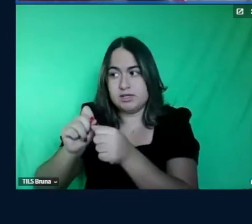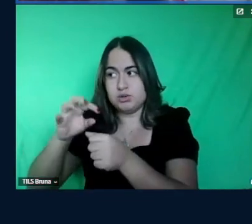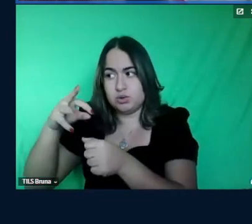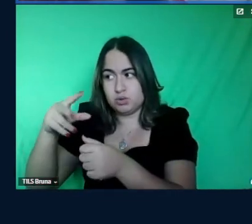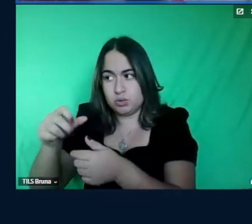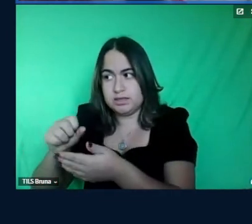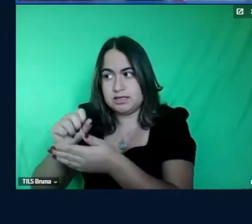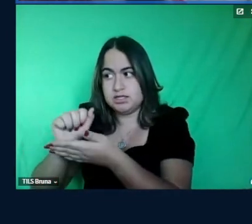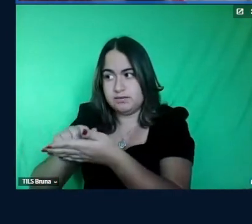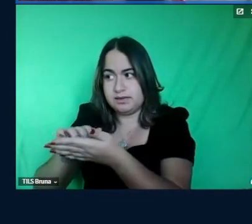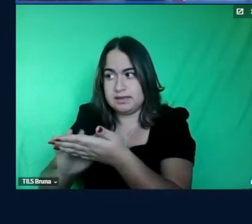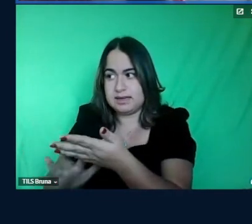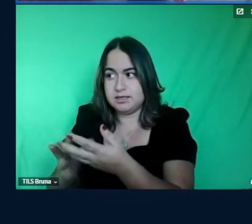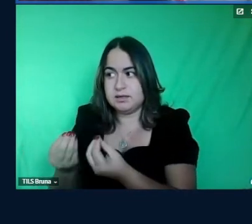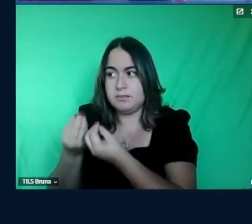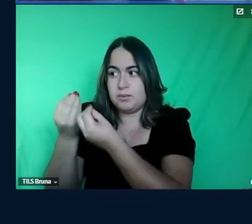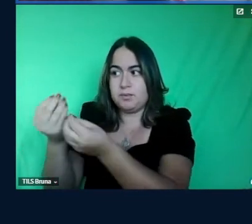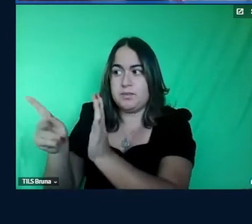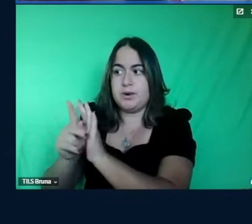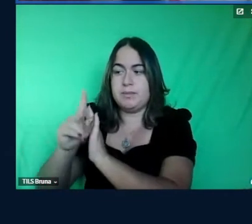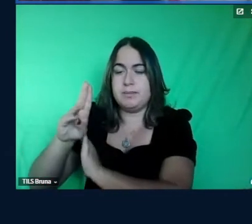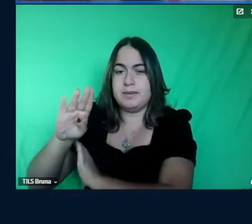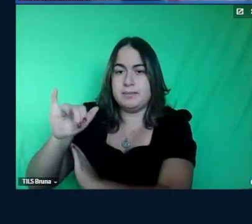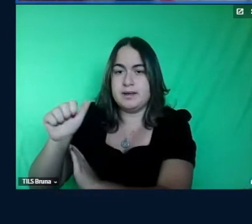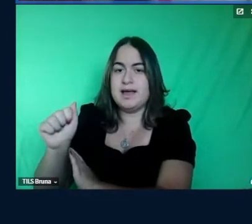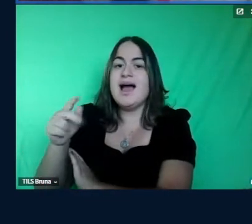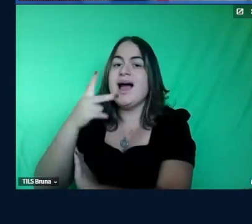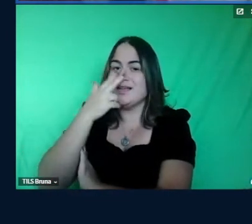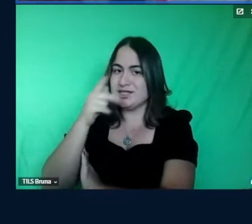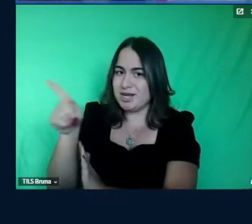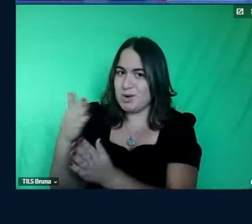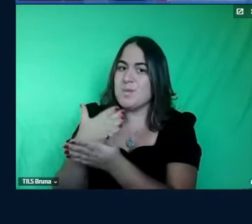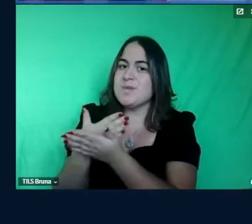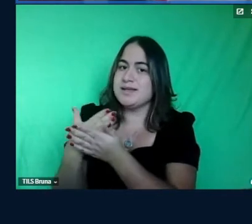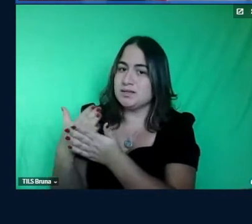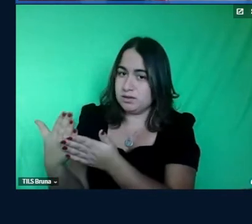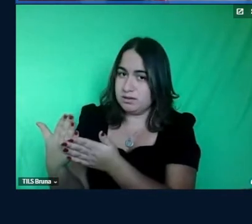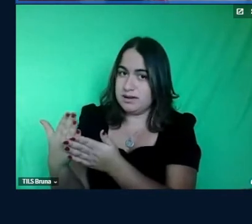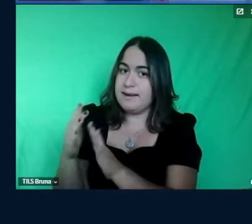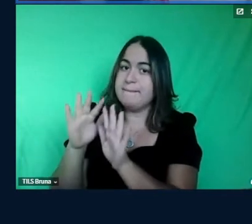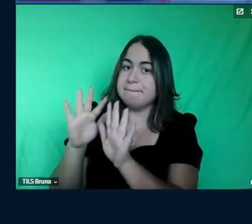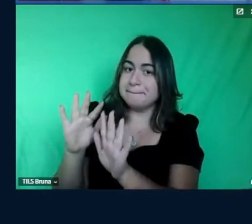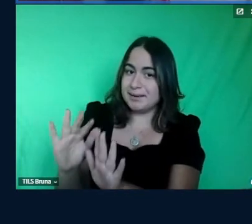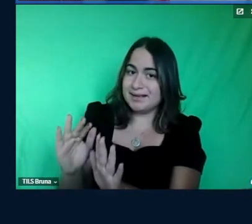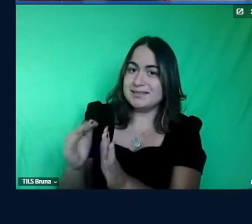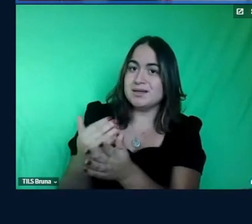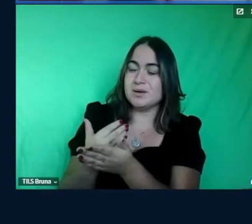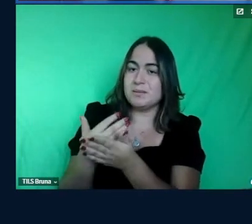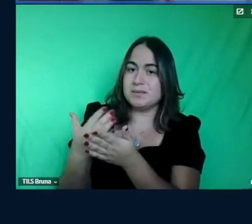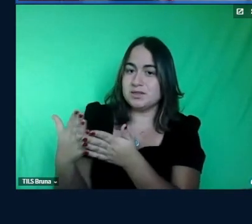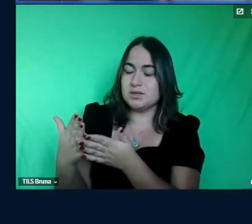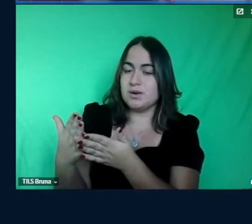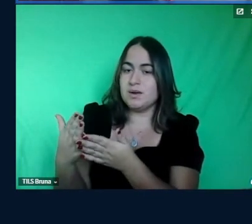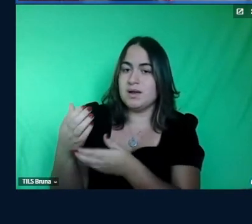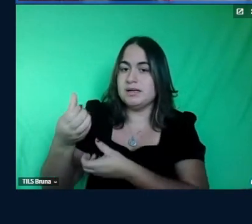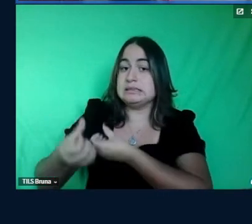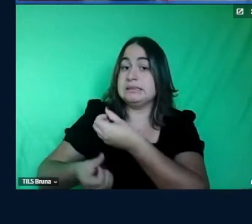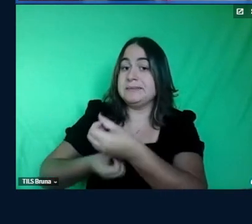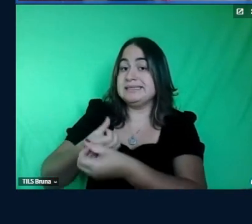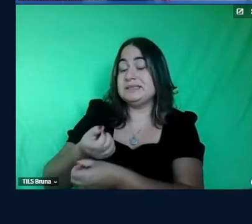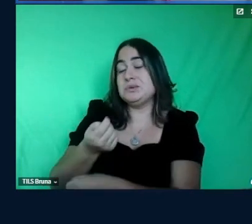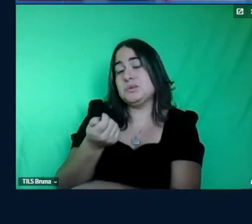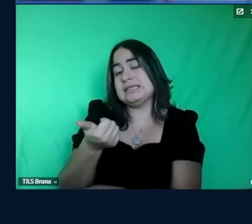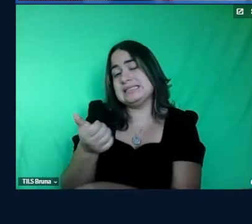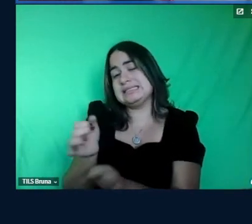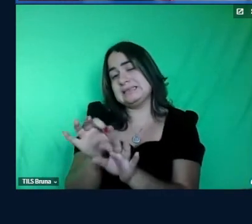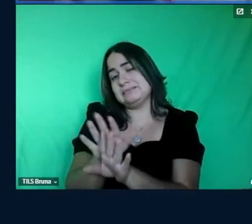a Bia então eu acho que aí aí começou só que quando ela começou também o semestre também estava acabando então